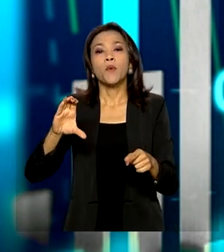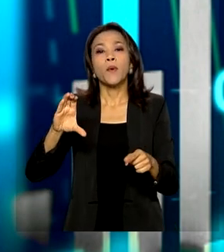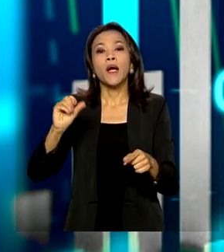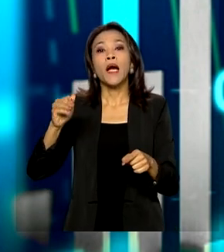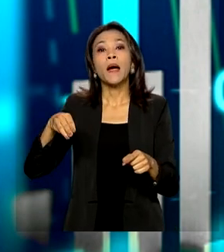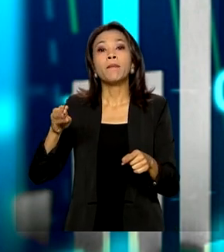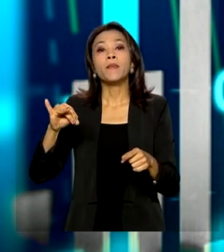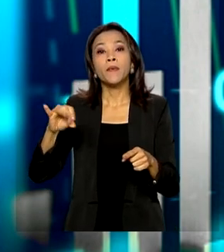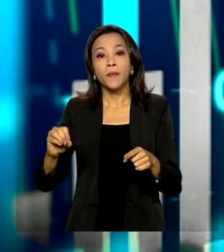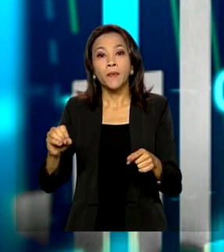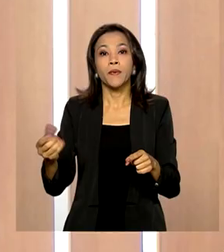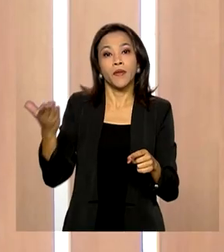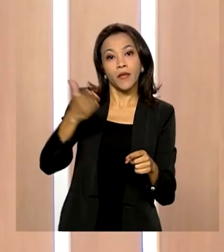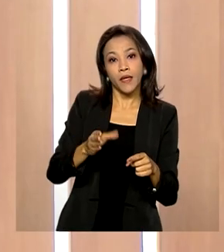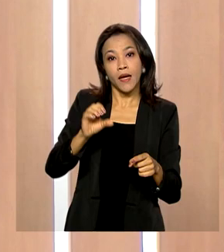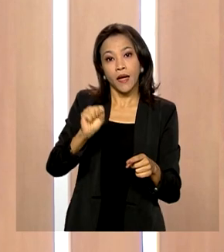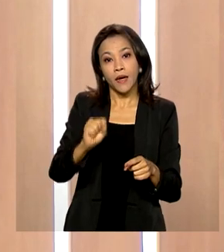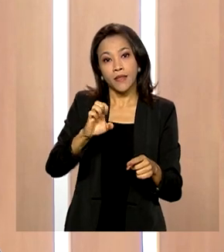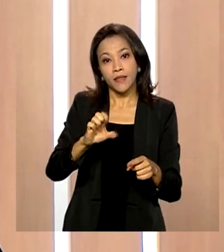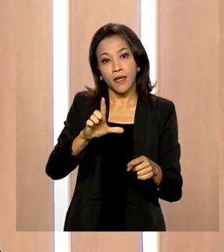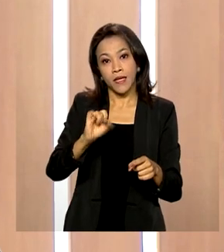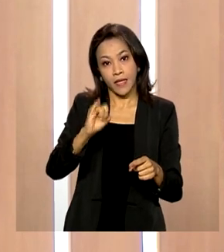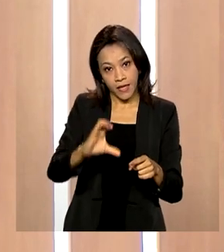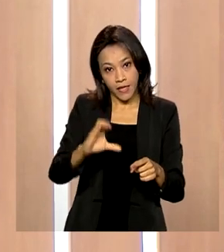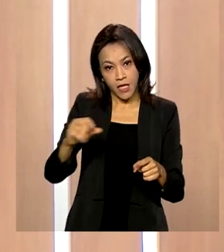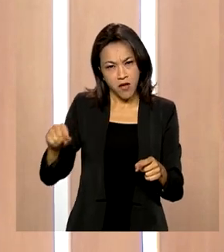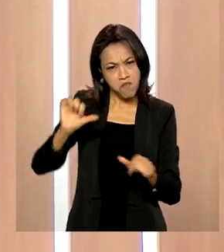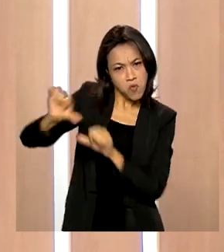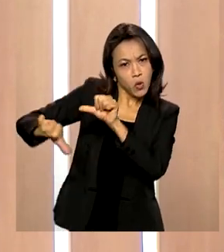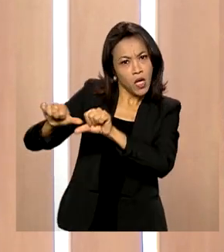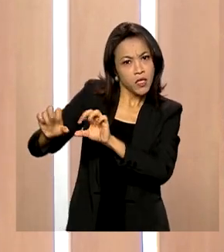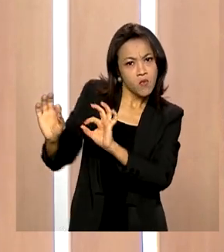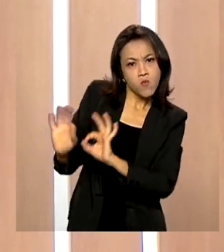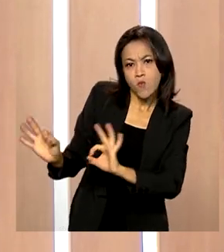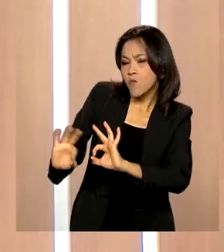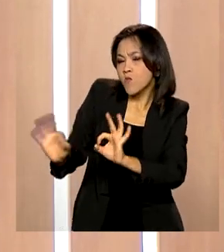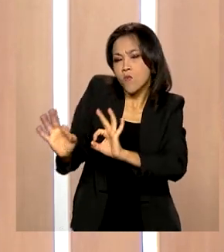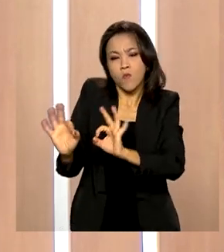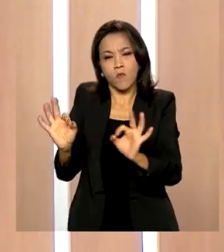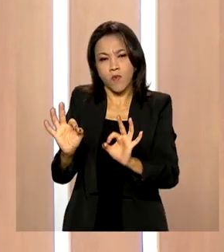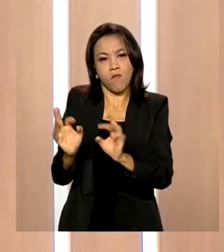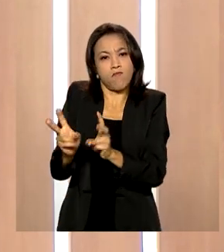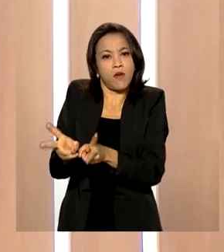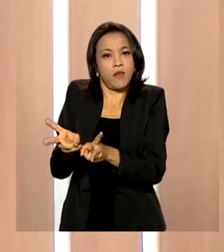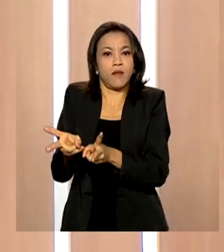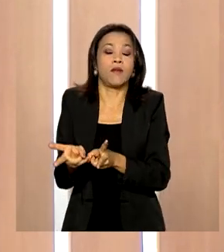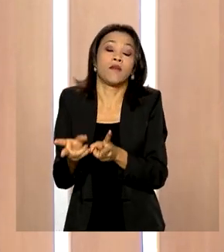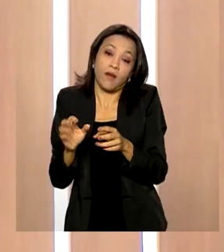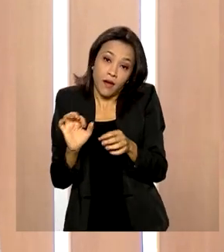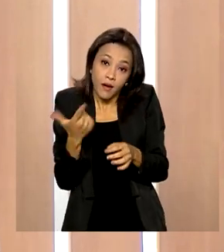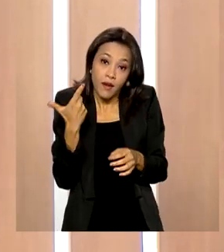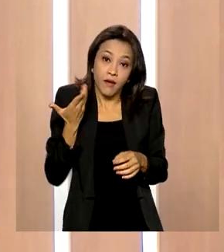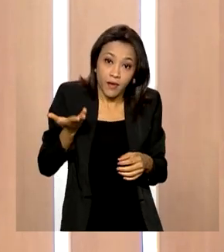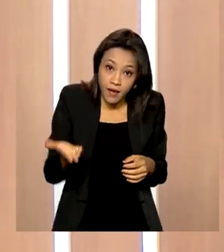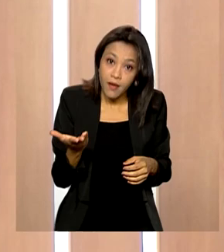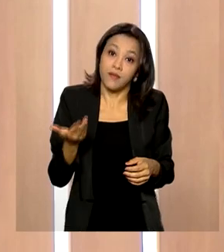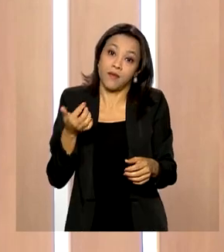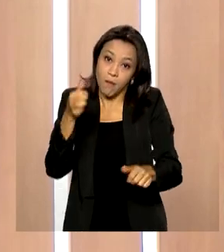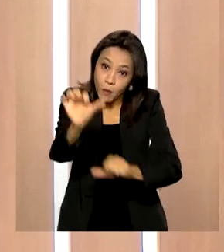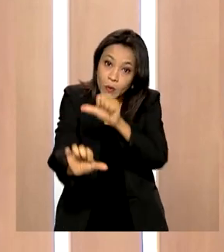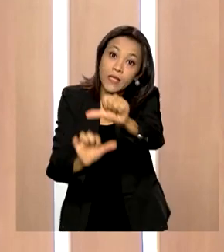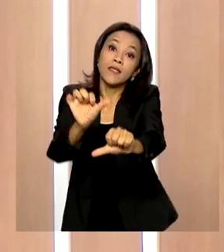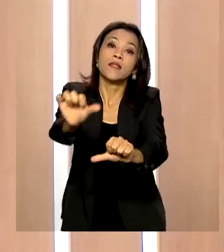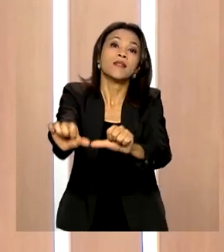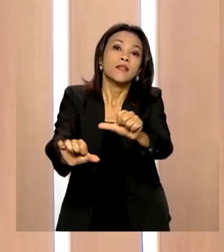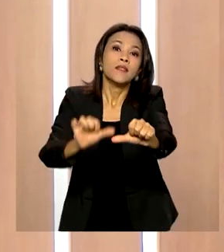à Selic, não houve mudanças na expectativa dos agentes econômicos. E é claro que essa mudança de ânimos está